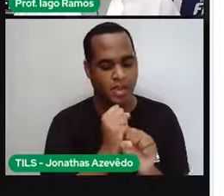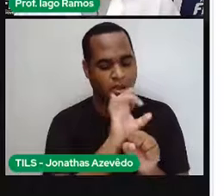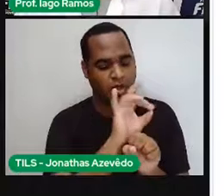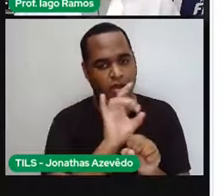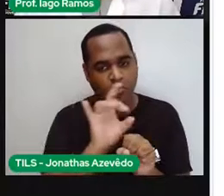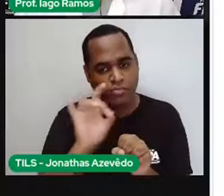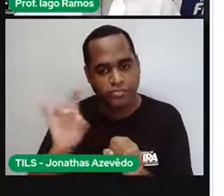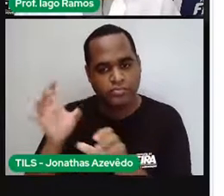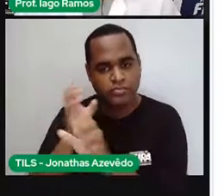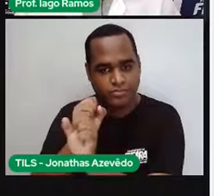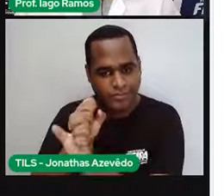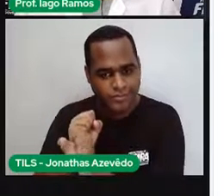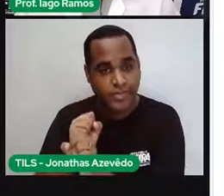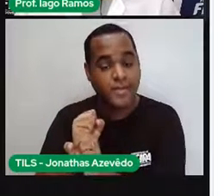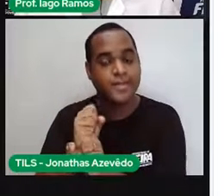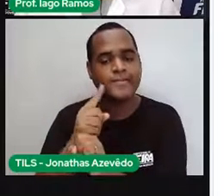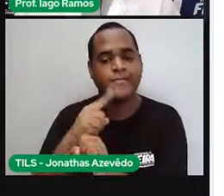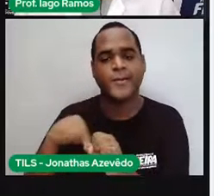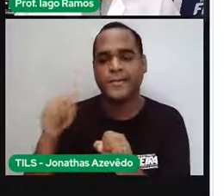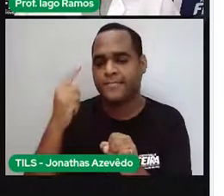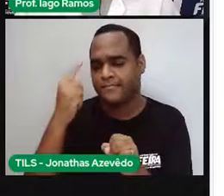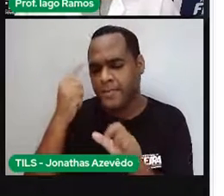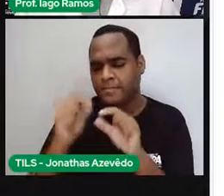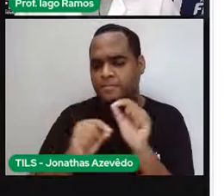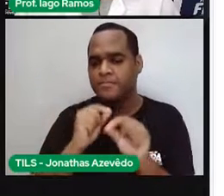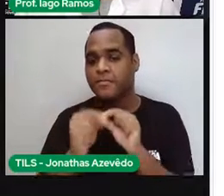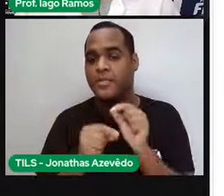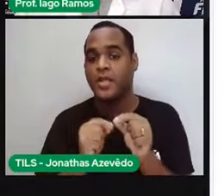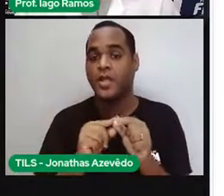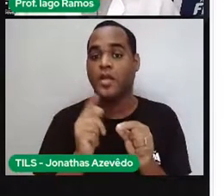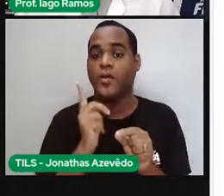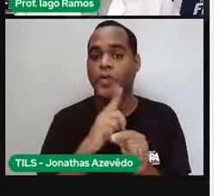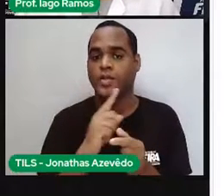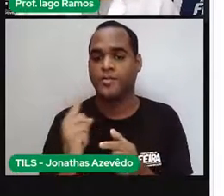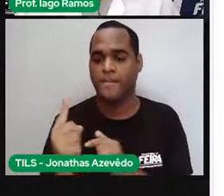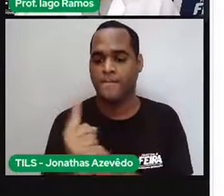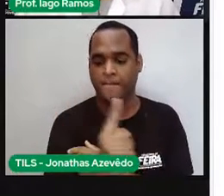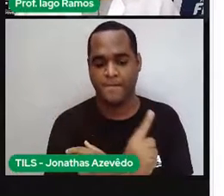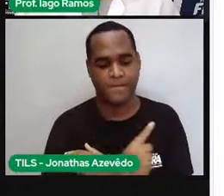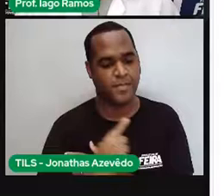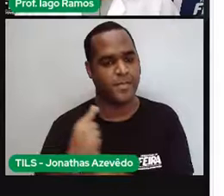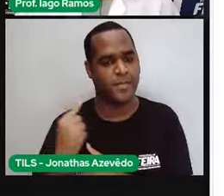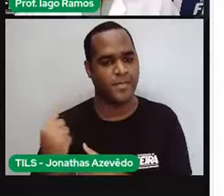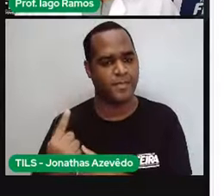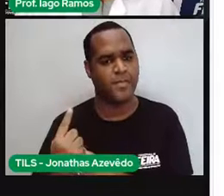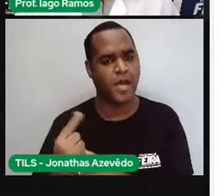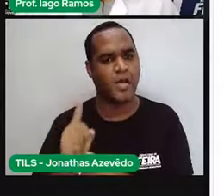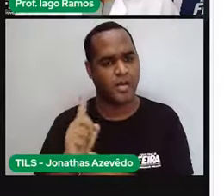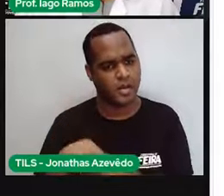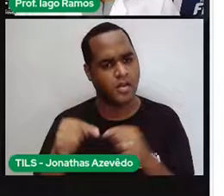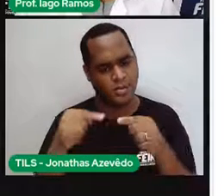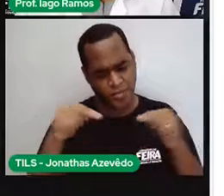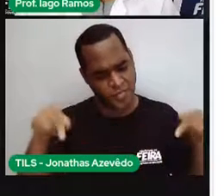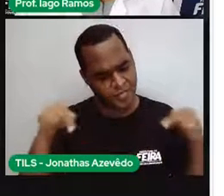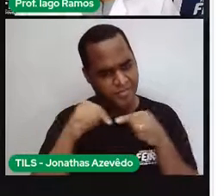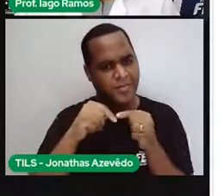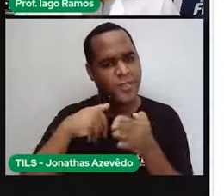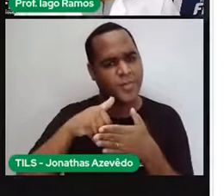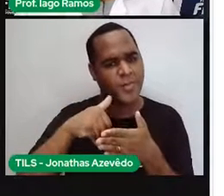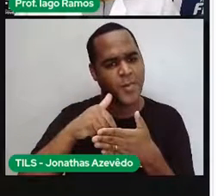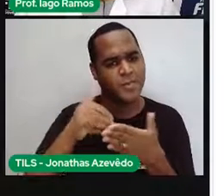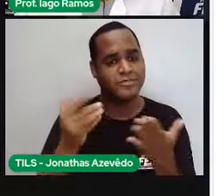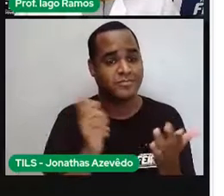a gente acabou medindo o contorno do campo. E foi, professor, foi, olha só,